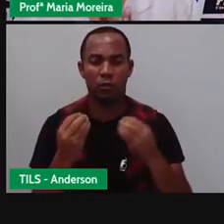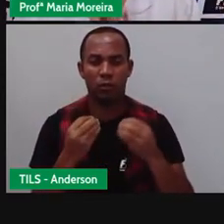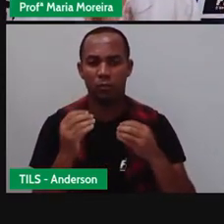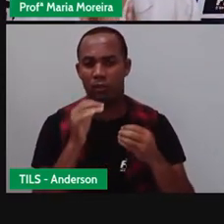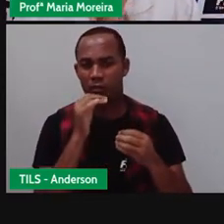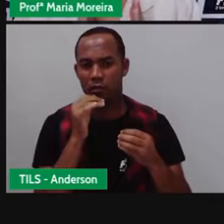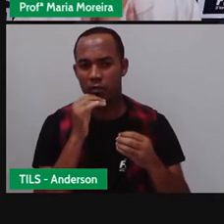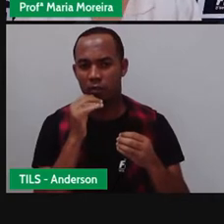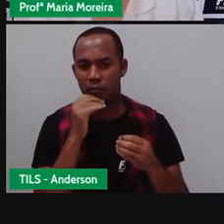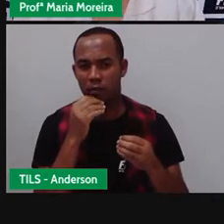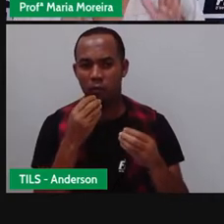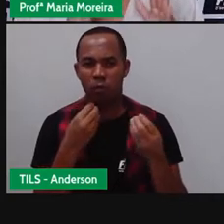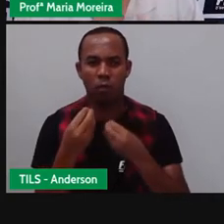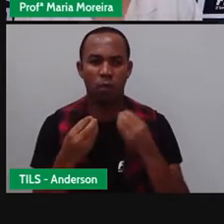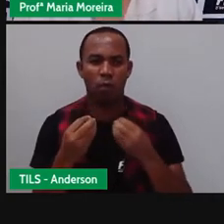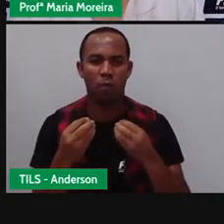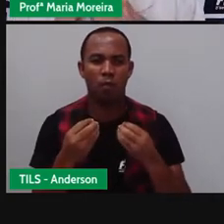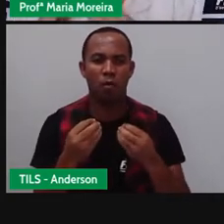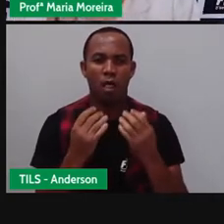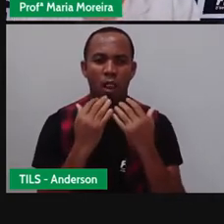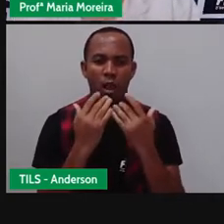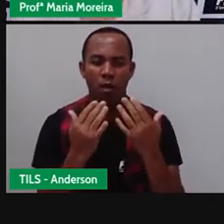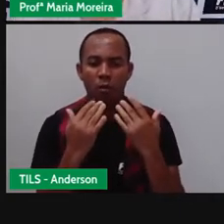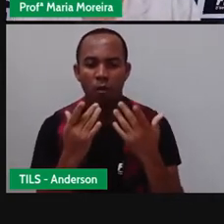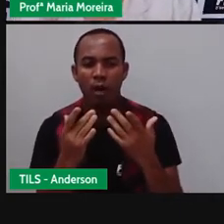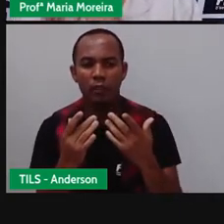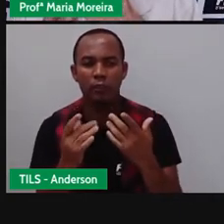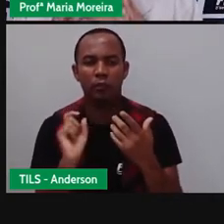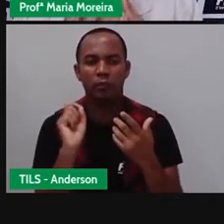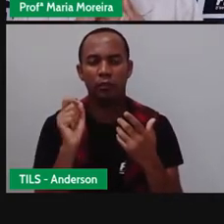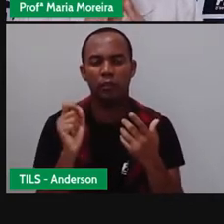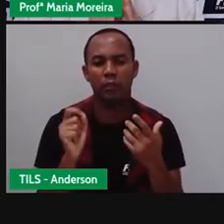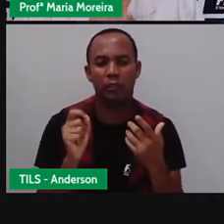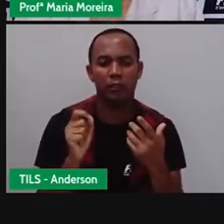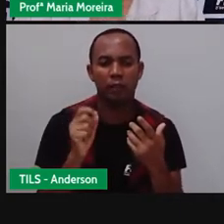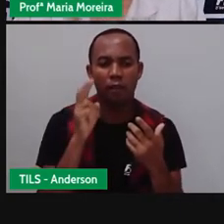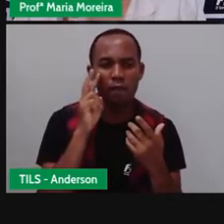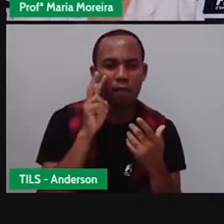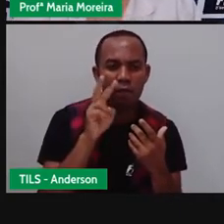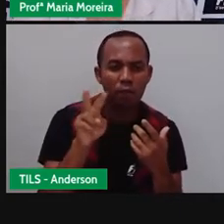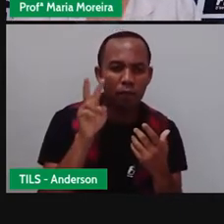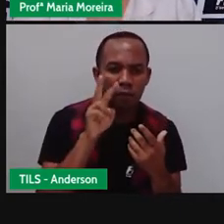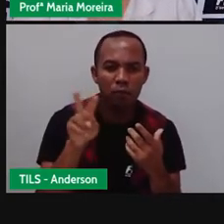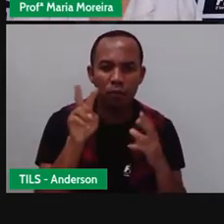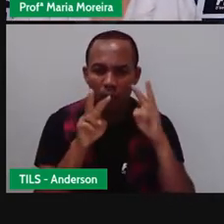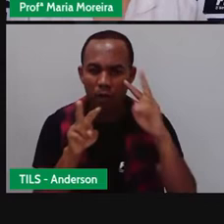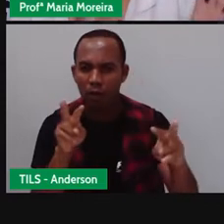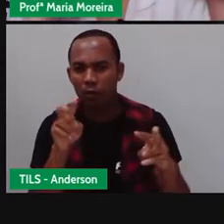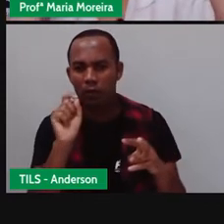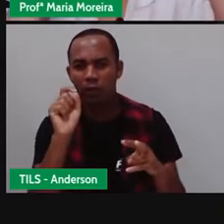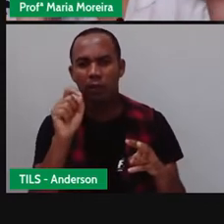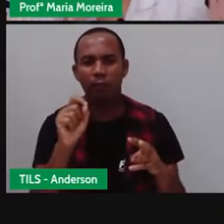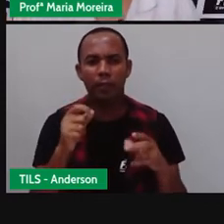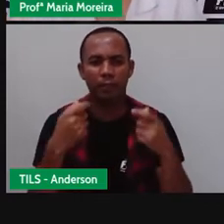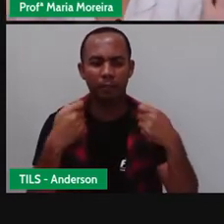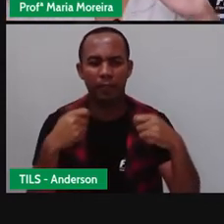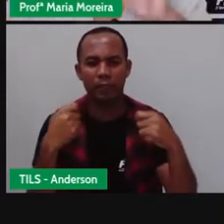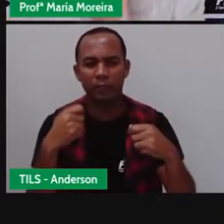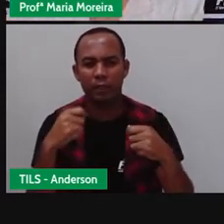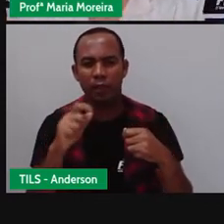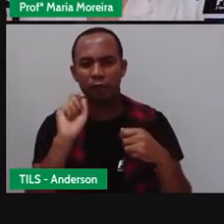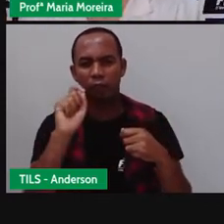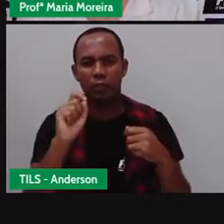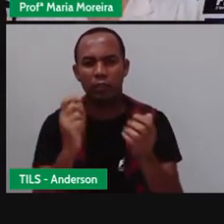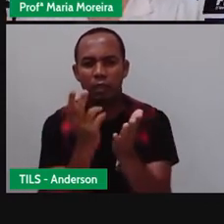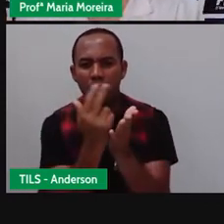Era uma mistura de linguagem formal e não... Ou de uma linguagem verbal e não verbal. Então, eu precisava ver o símbolo e